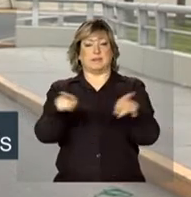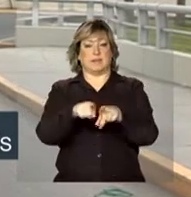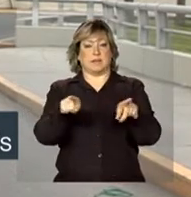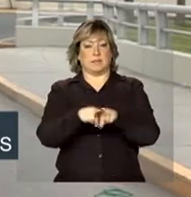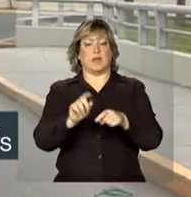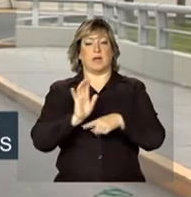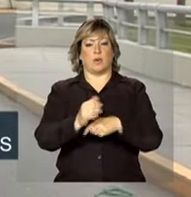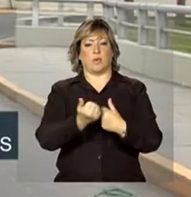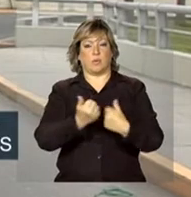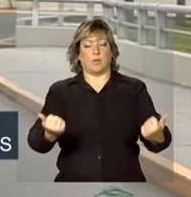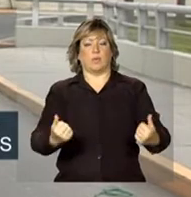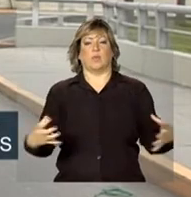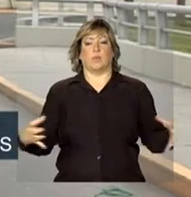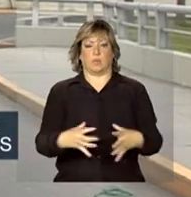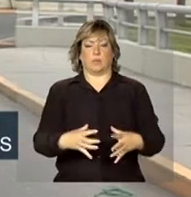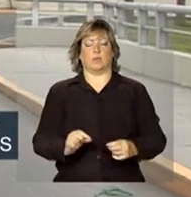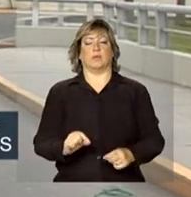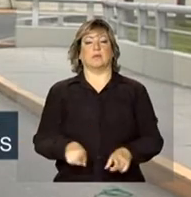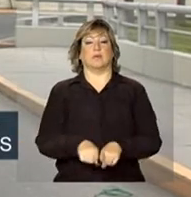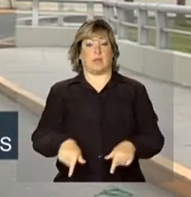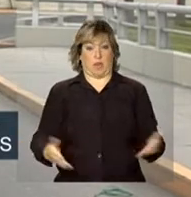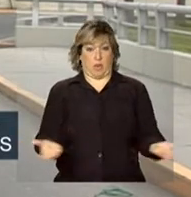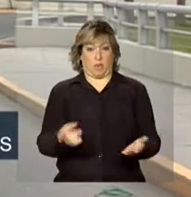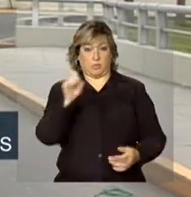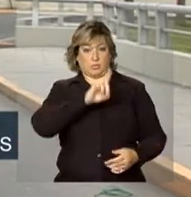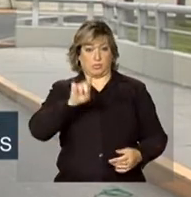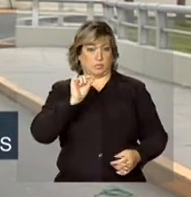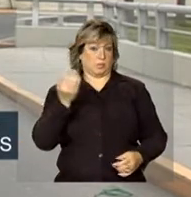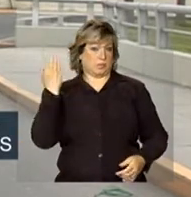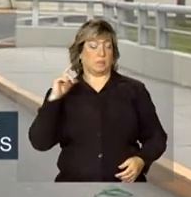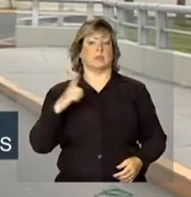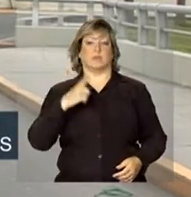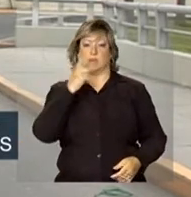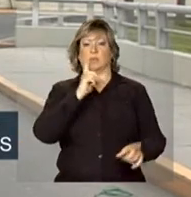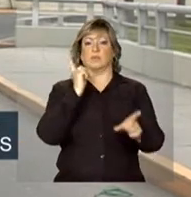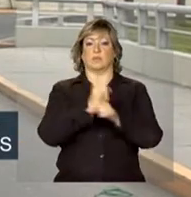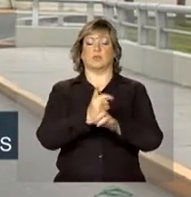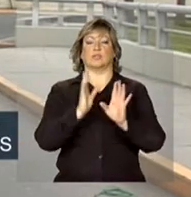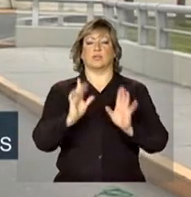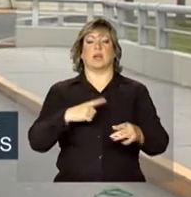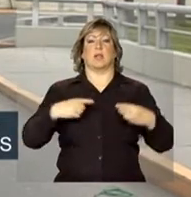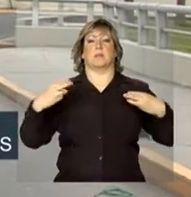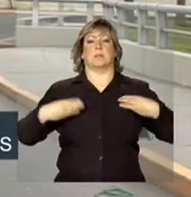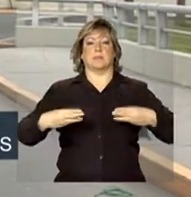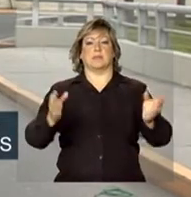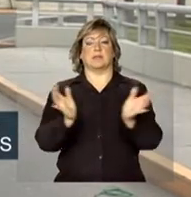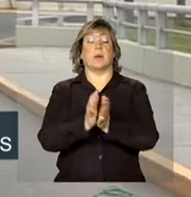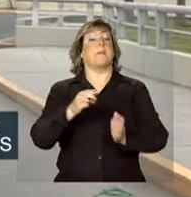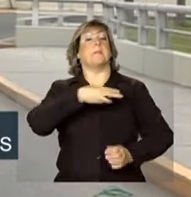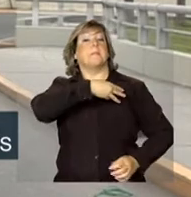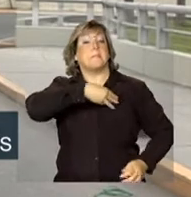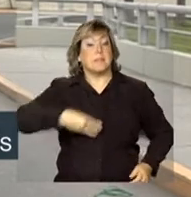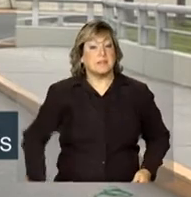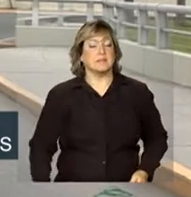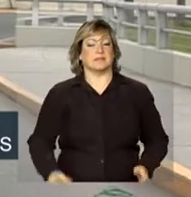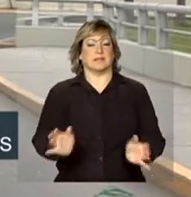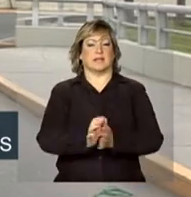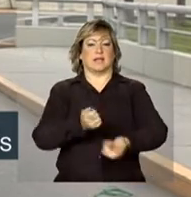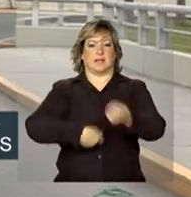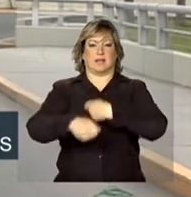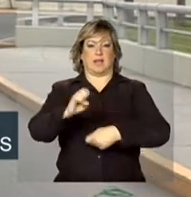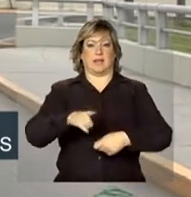cooperação mútua. Neste domingo também aconteceu um encontro entre ministros das relações exteriores dos países